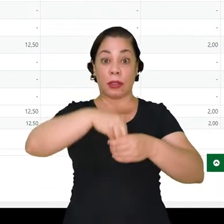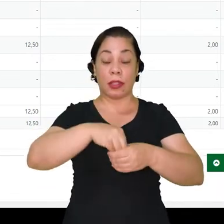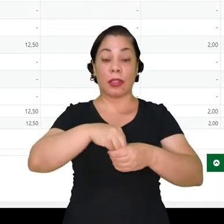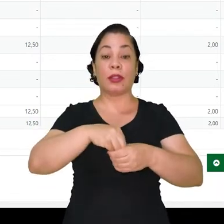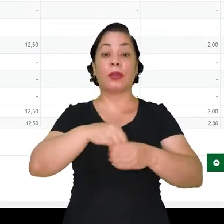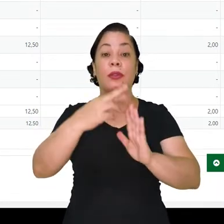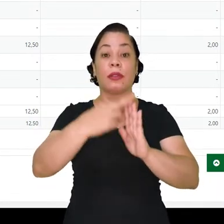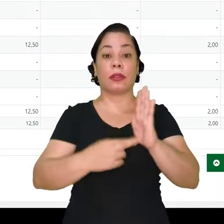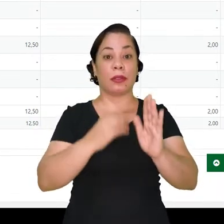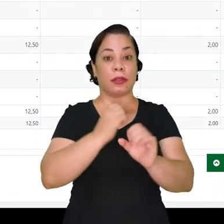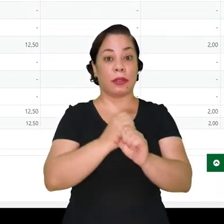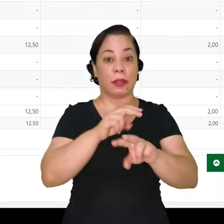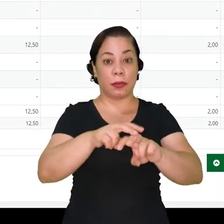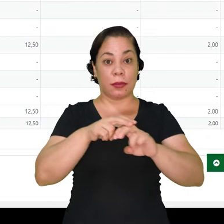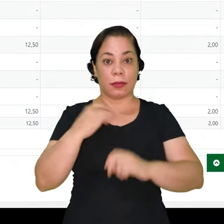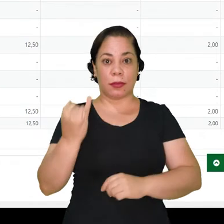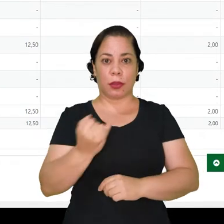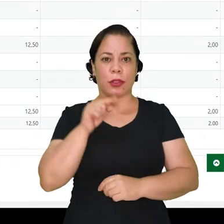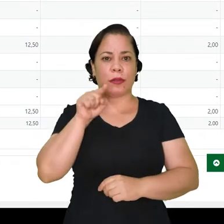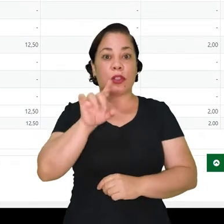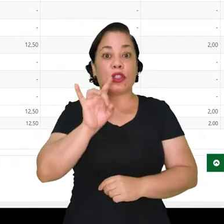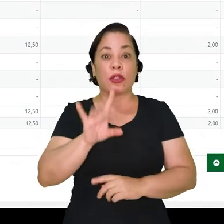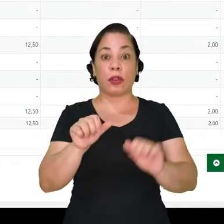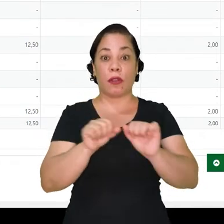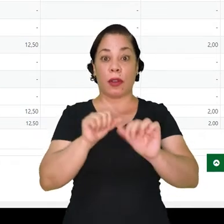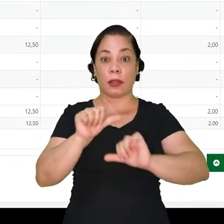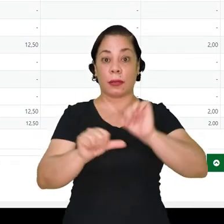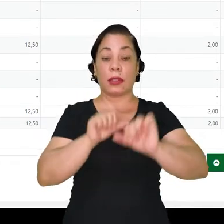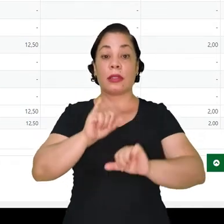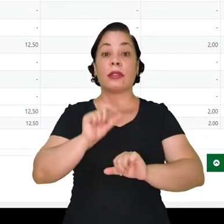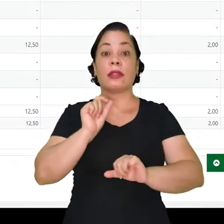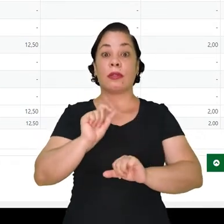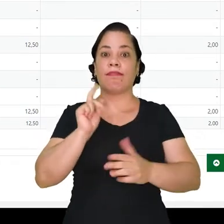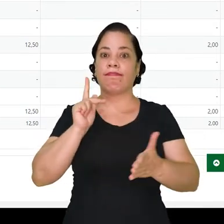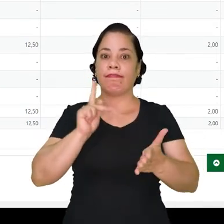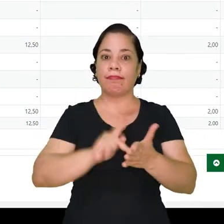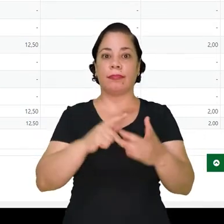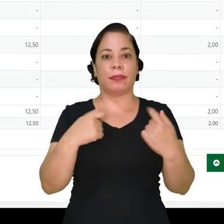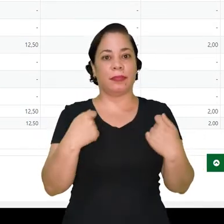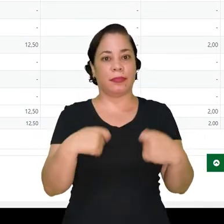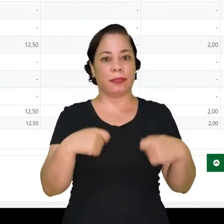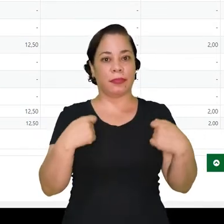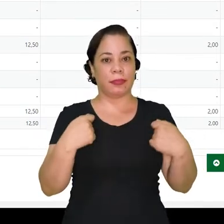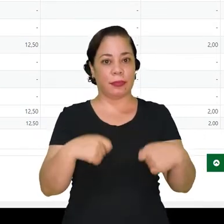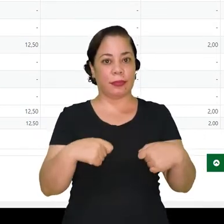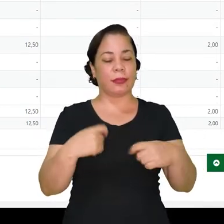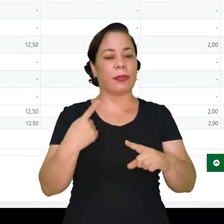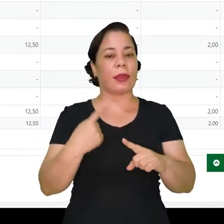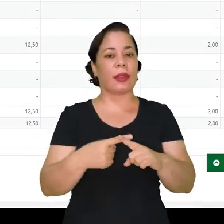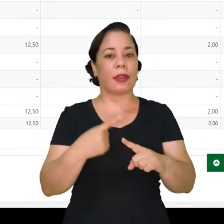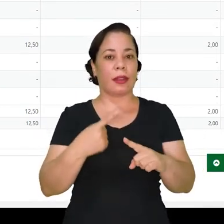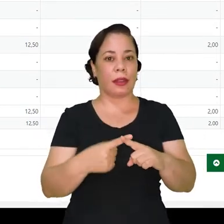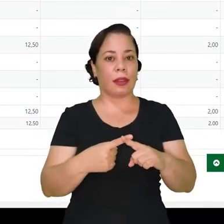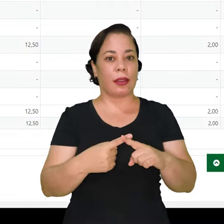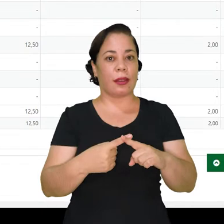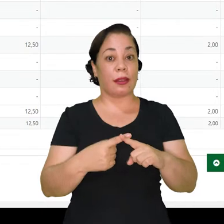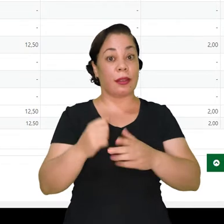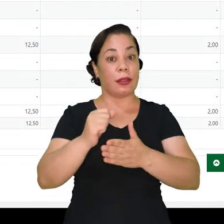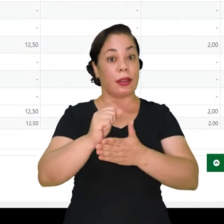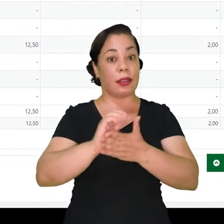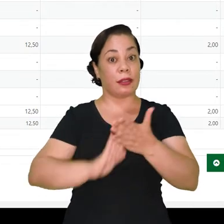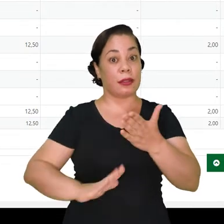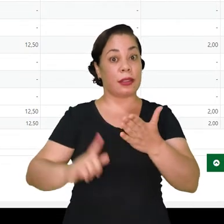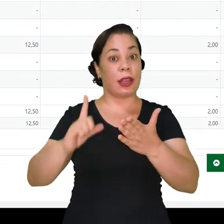relatório de notas. Por isso, é importante que você só faça isso quando realmente for necessário. Por quê? Quando as